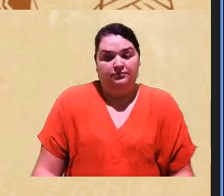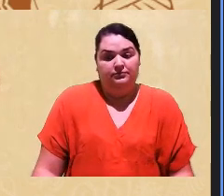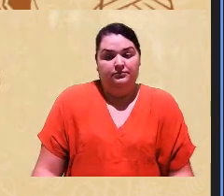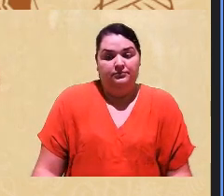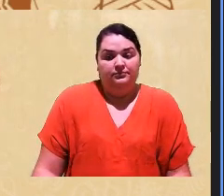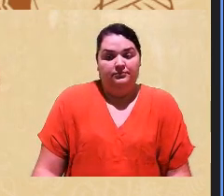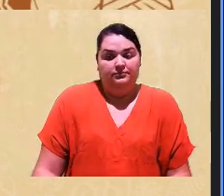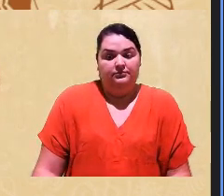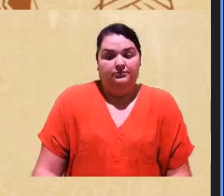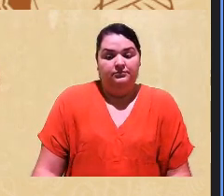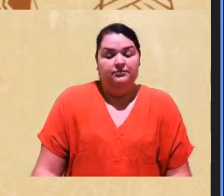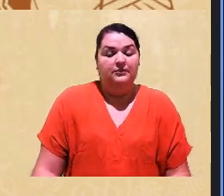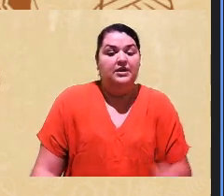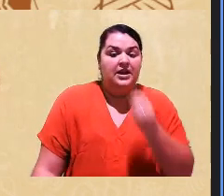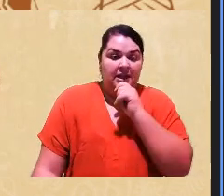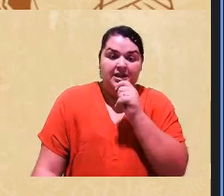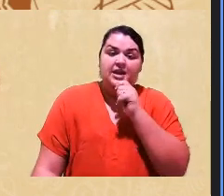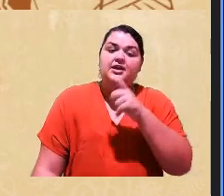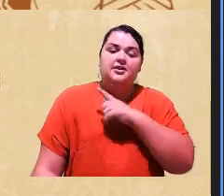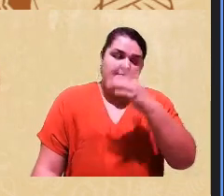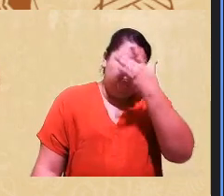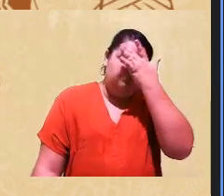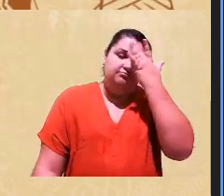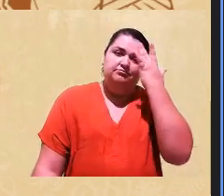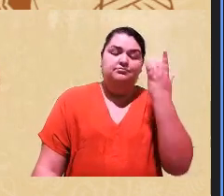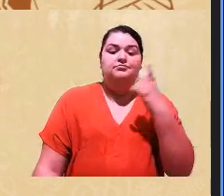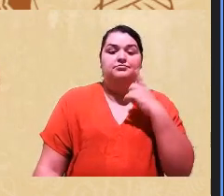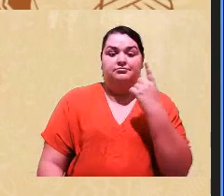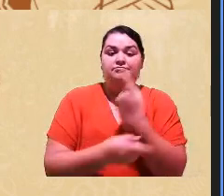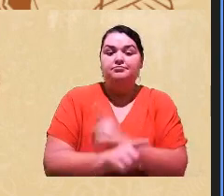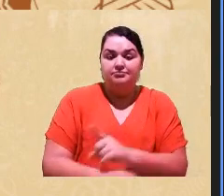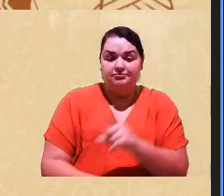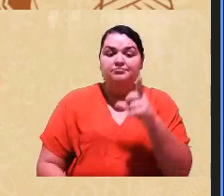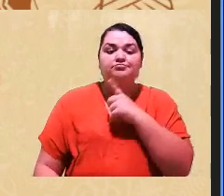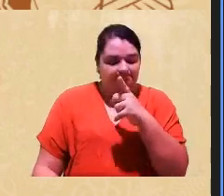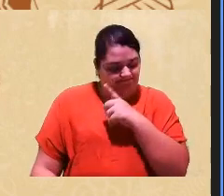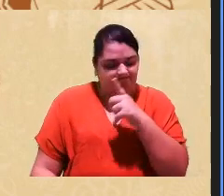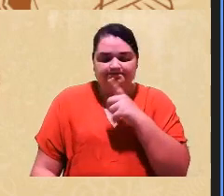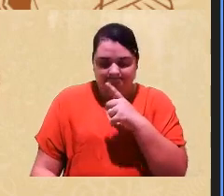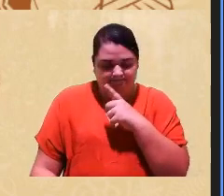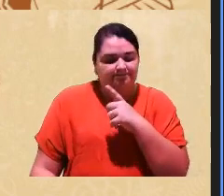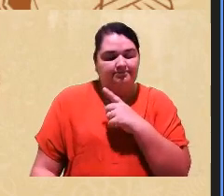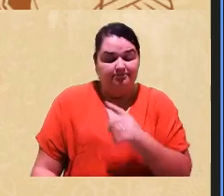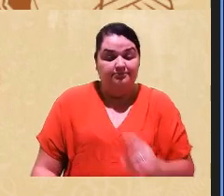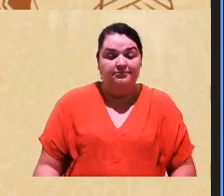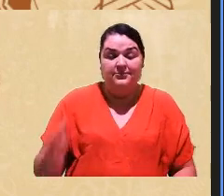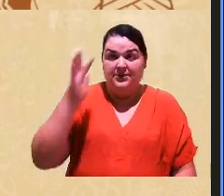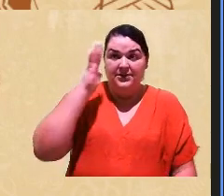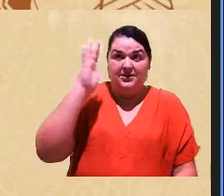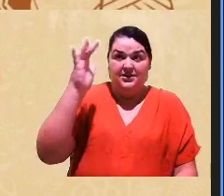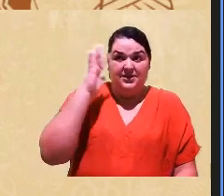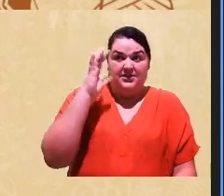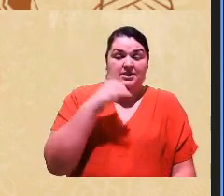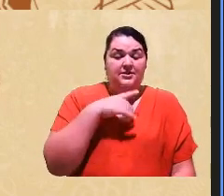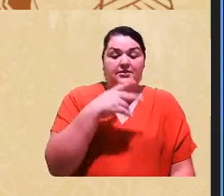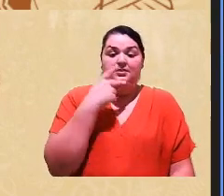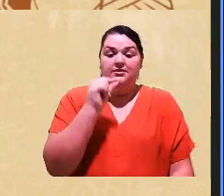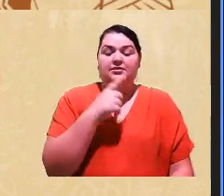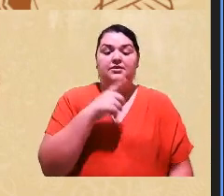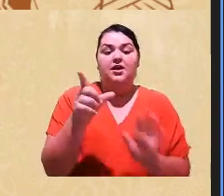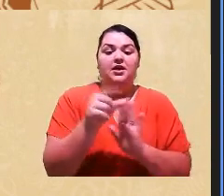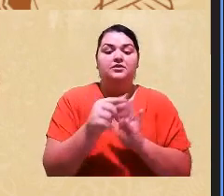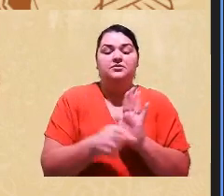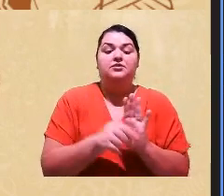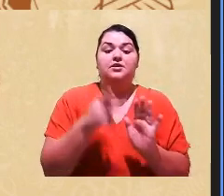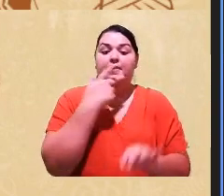Ainda tem gente fraudando? Tem, então, assim, isso é muito importante também refletir sobre o eu estou chamando no artigo de branco